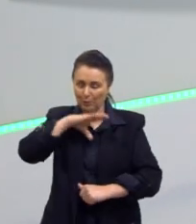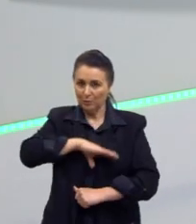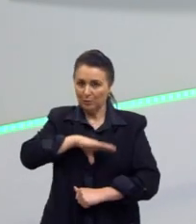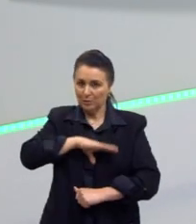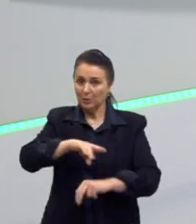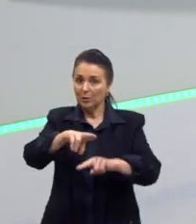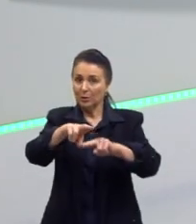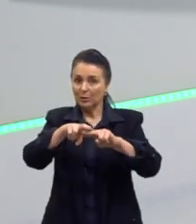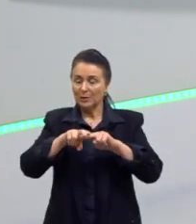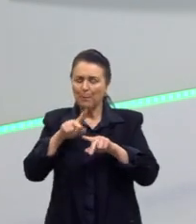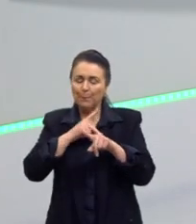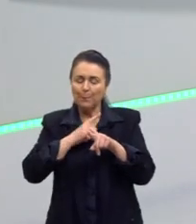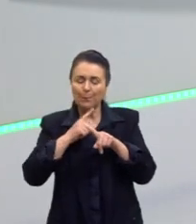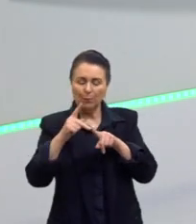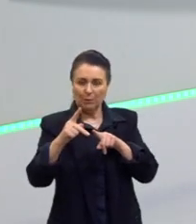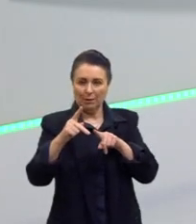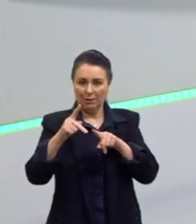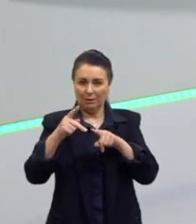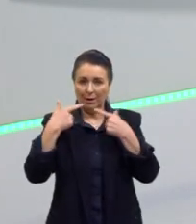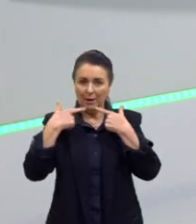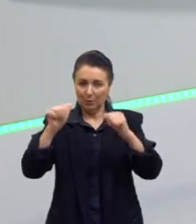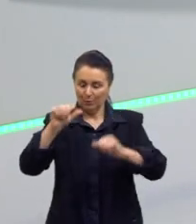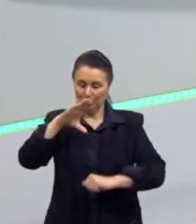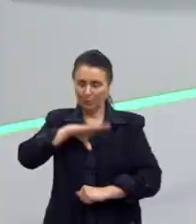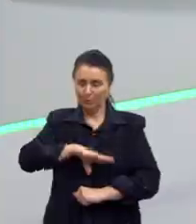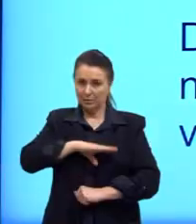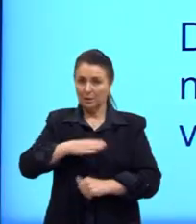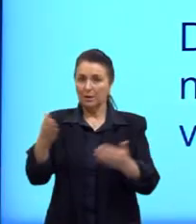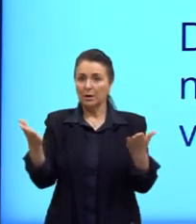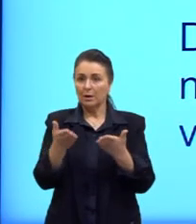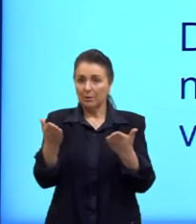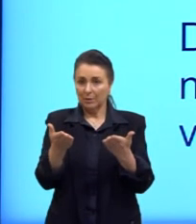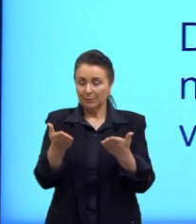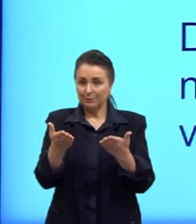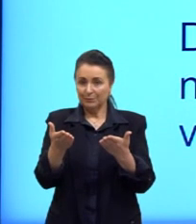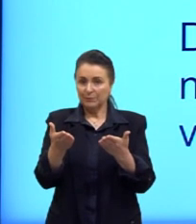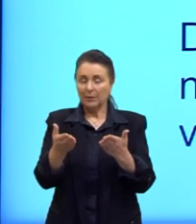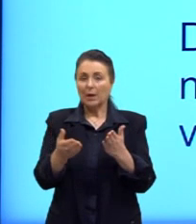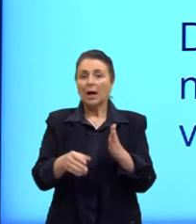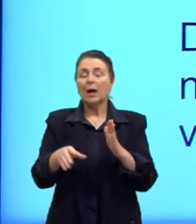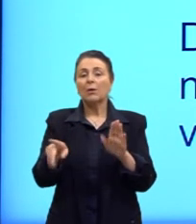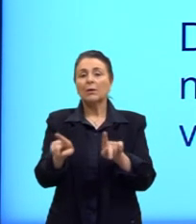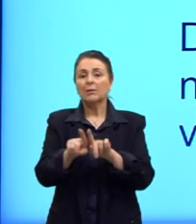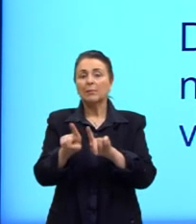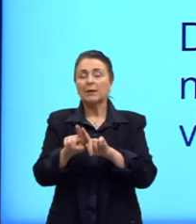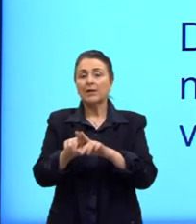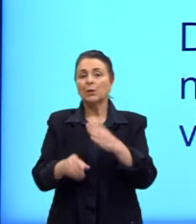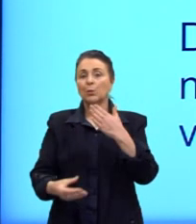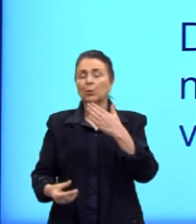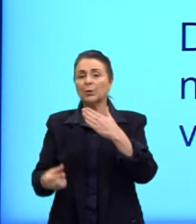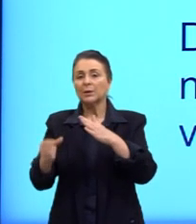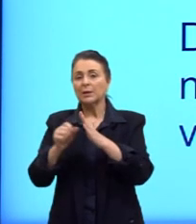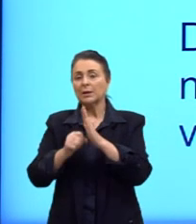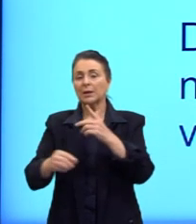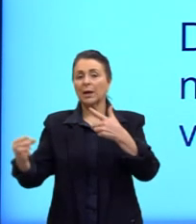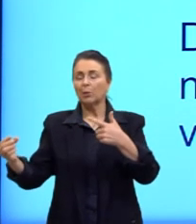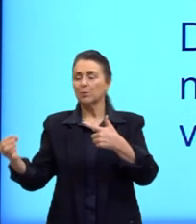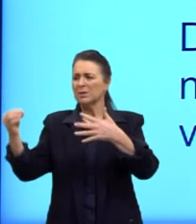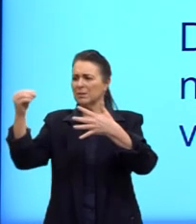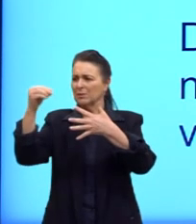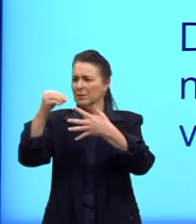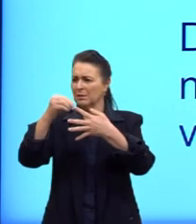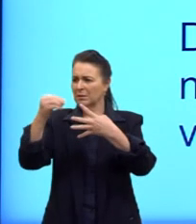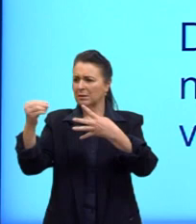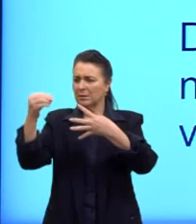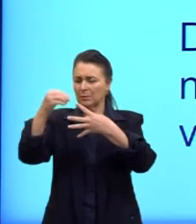purismo da língua. E agora vamos para o simbolismo. O simbolismo, ele vem depois do parnasianismo,